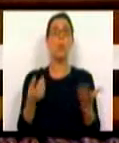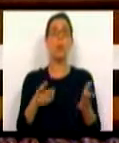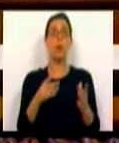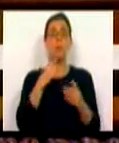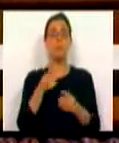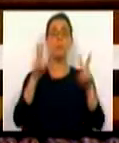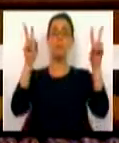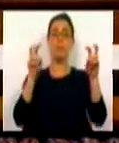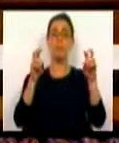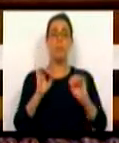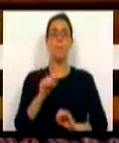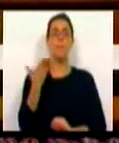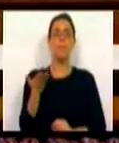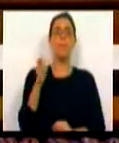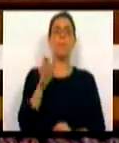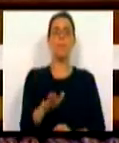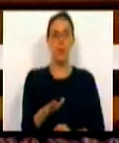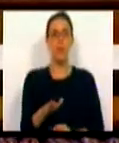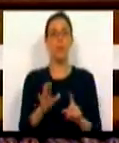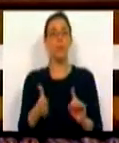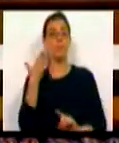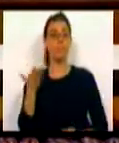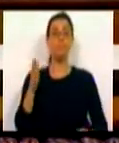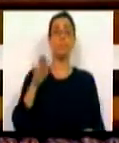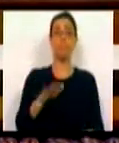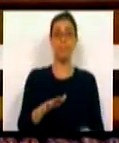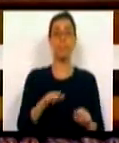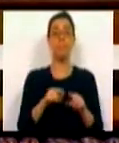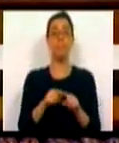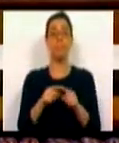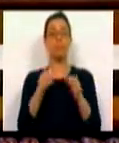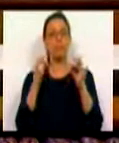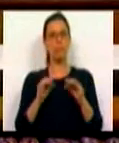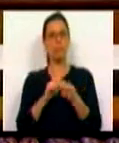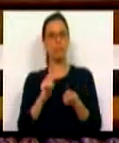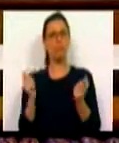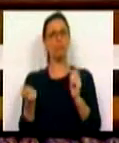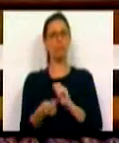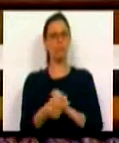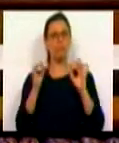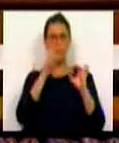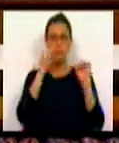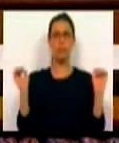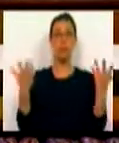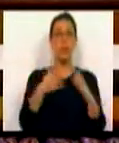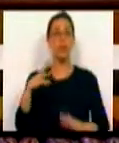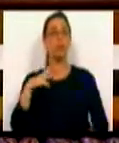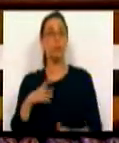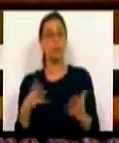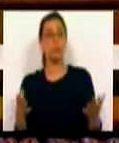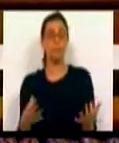convencionámos chamar o primeiro passo, o primeiro passo para uma profunda reforma da floresta em Portugal.